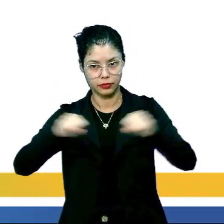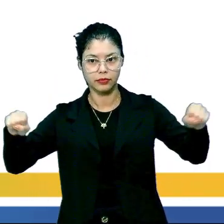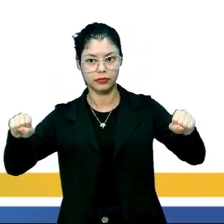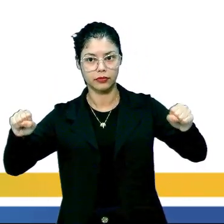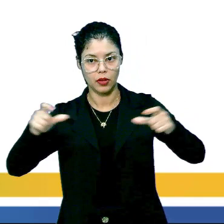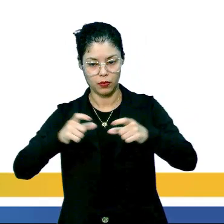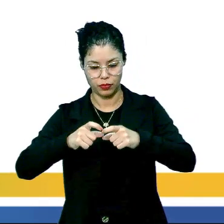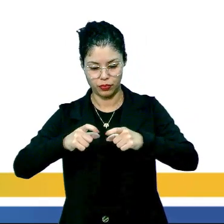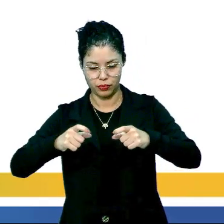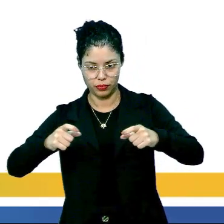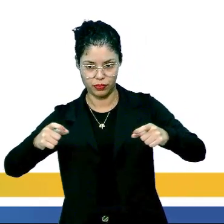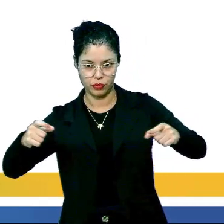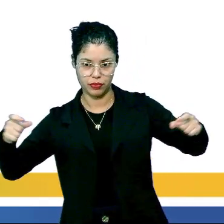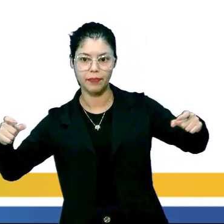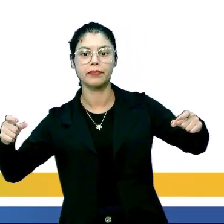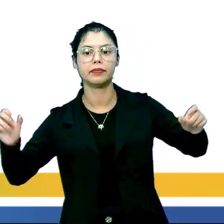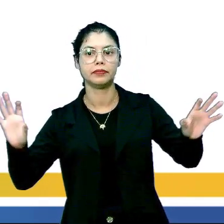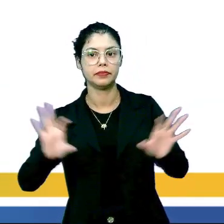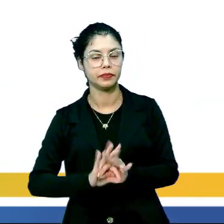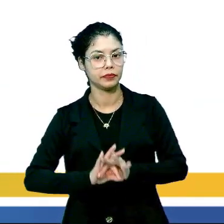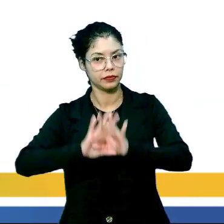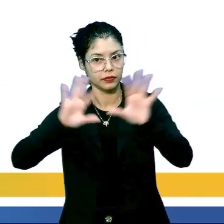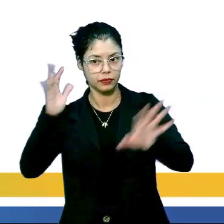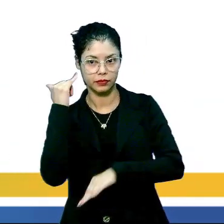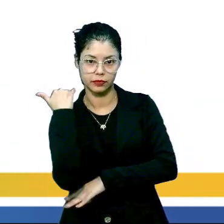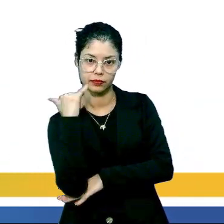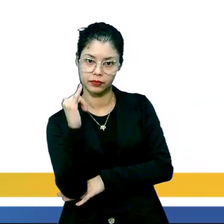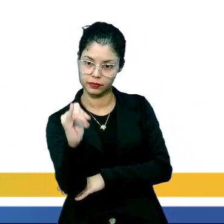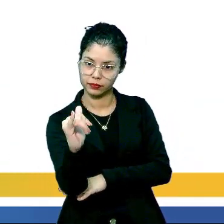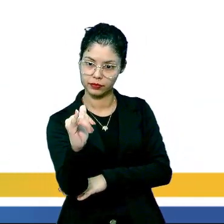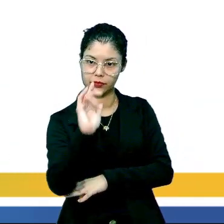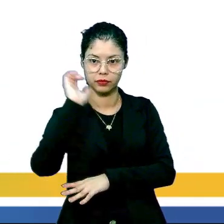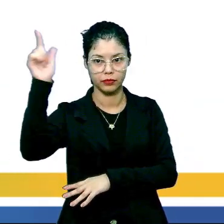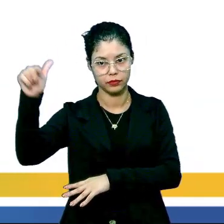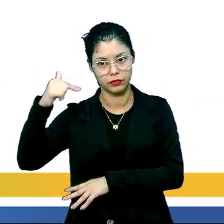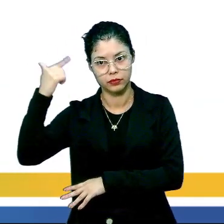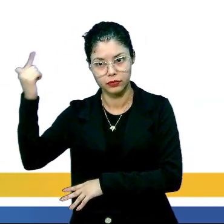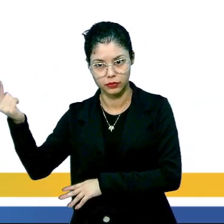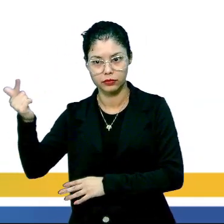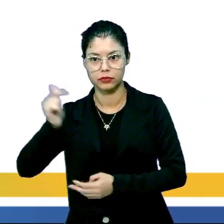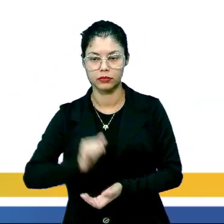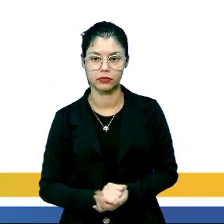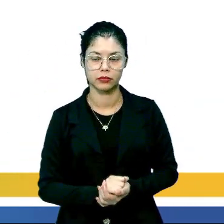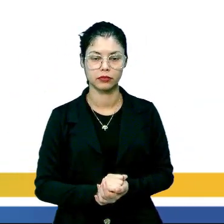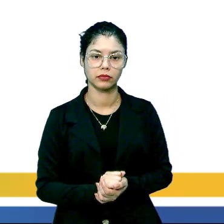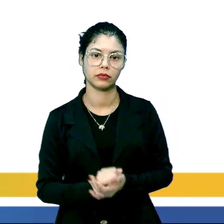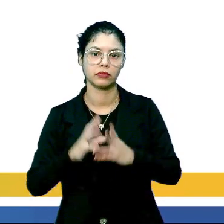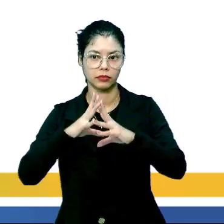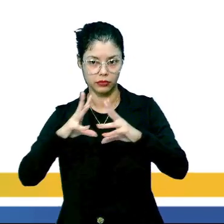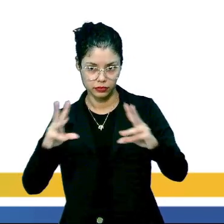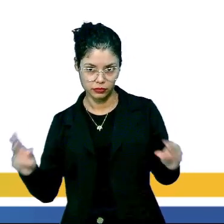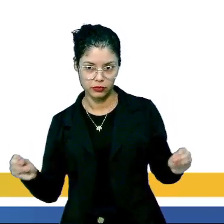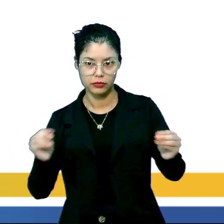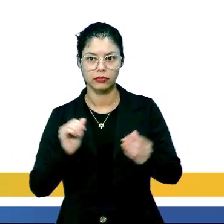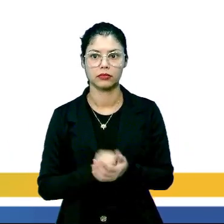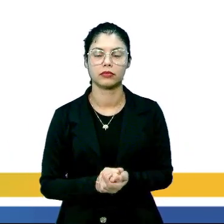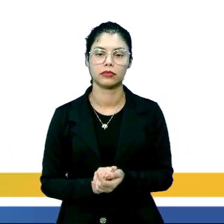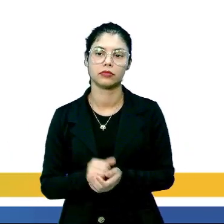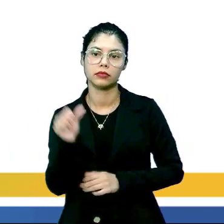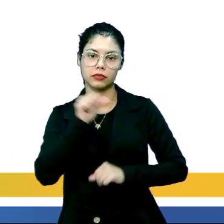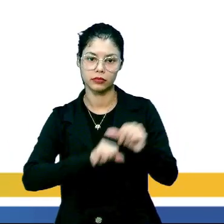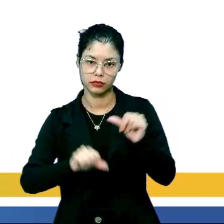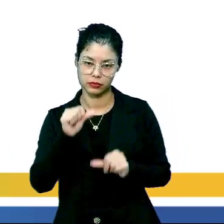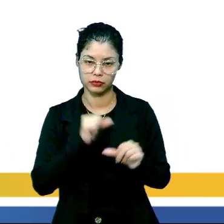menores. Isso vai liberar nêutrons que vão atacar outros átomos, decompondo esses outros átomos,